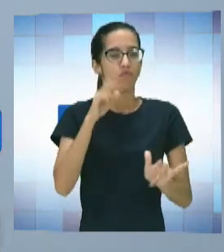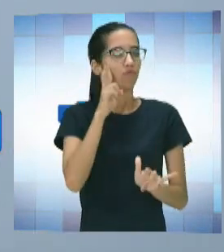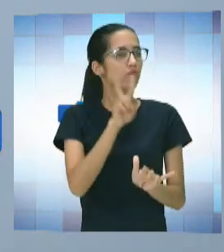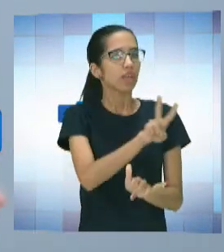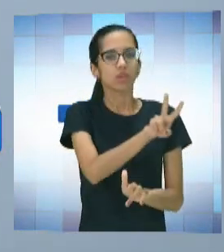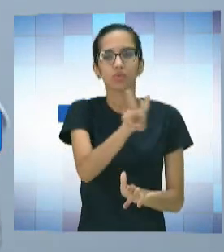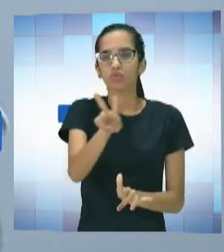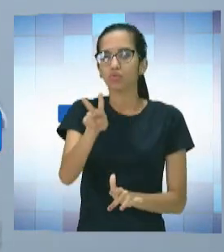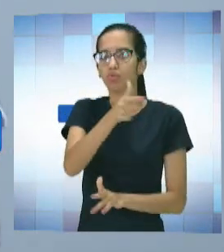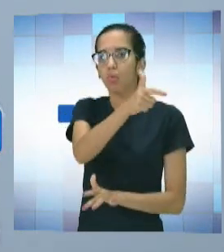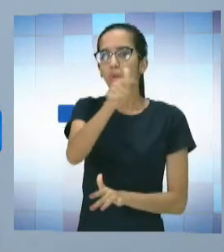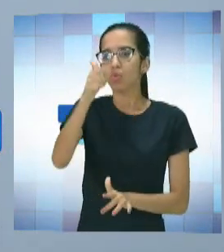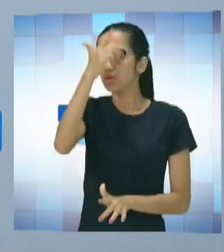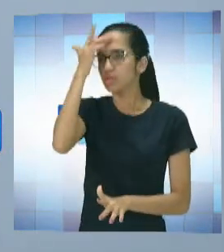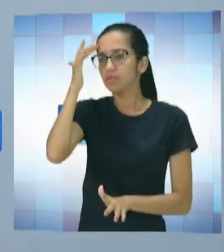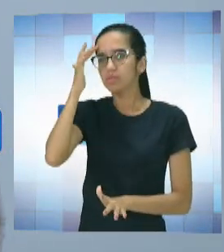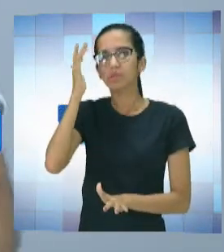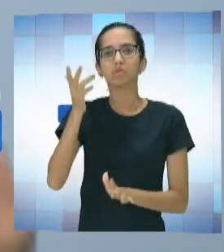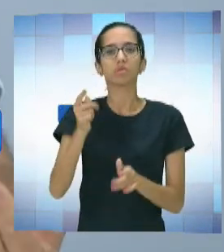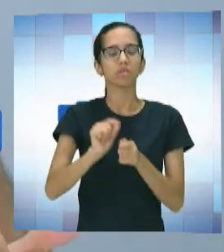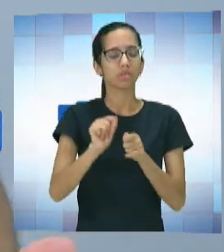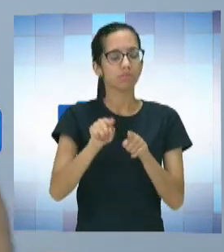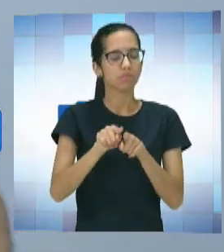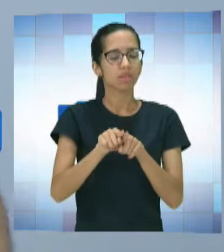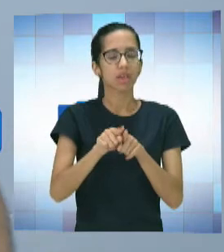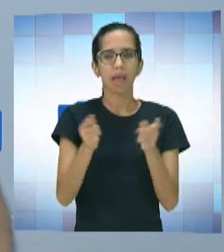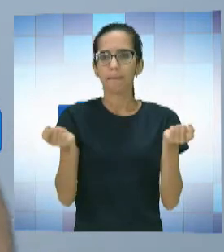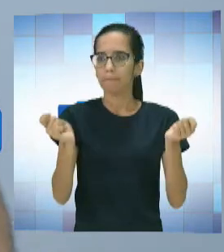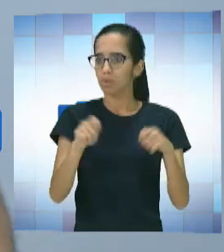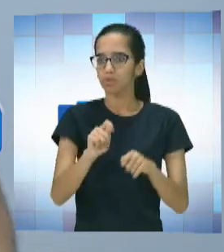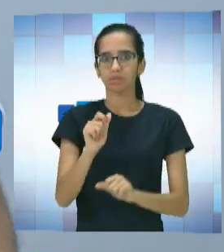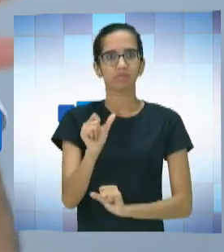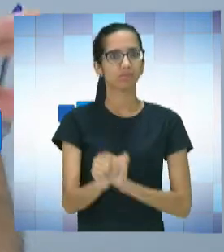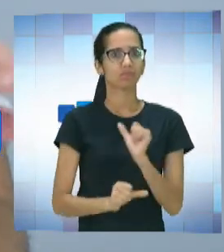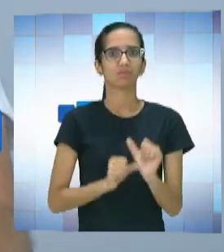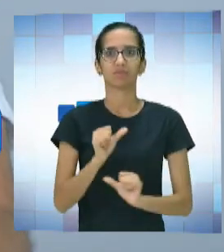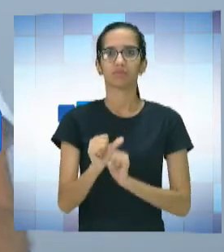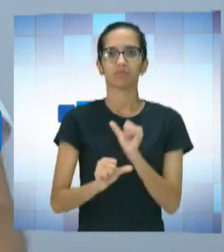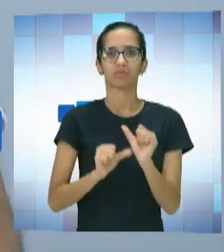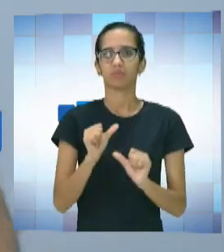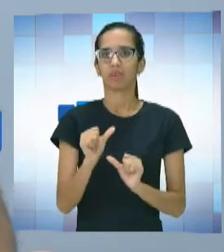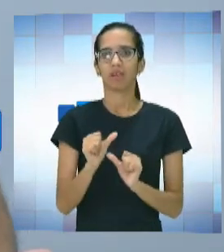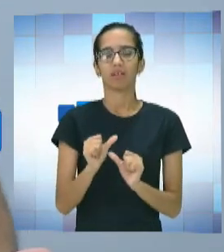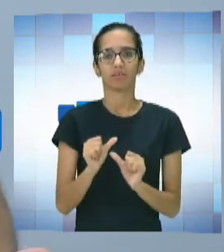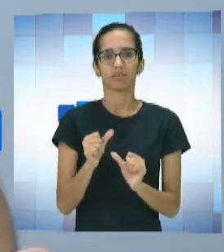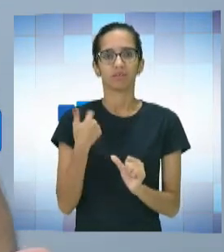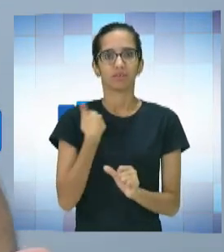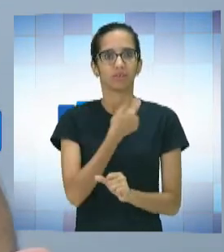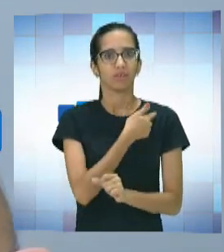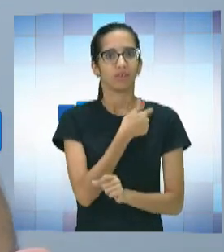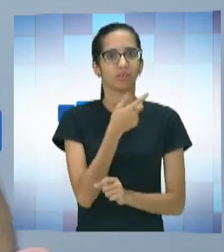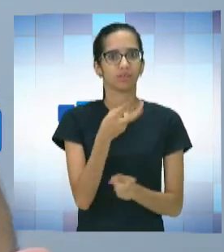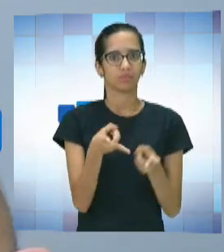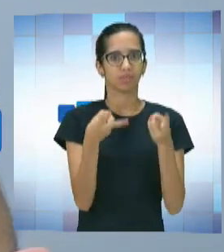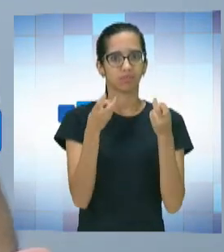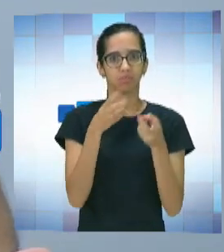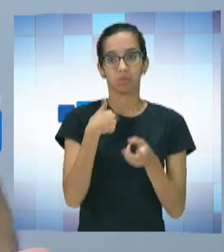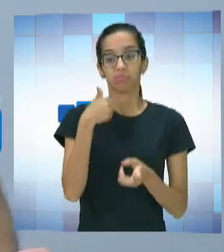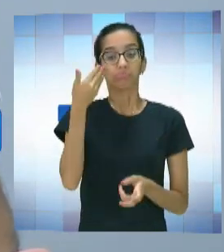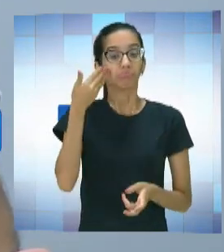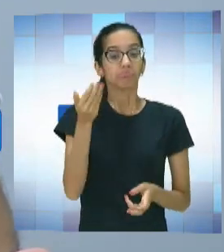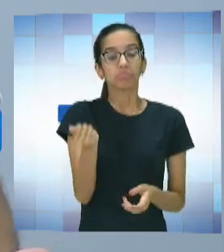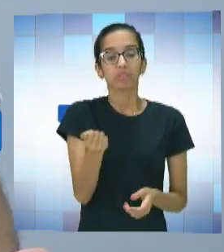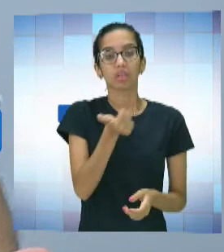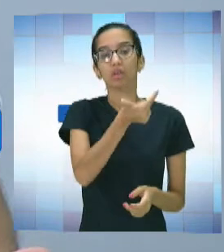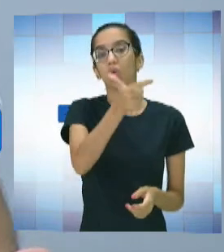E, aí, de uma forma que aquilo foi tratável. Assim, nos olhos da gente, a gente viu que, eu não sei ainda em algum tipo de